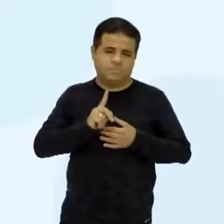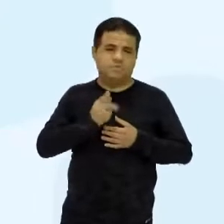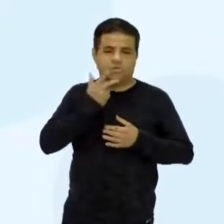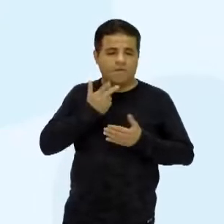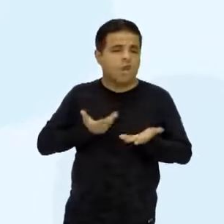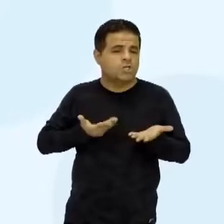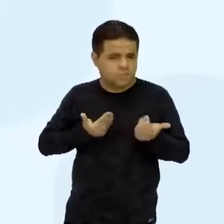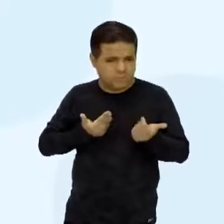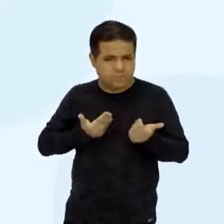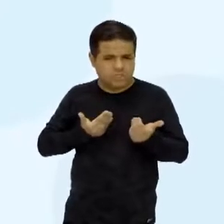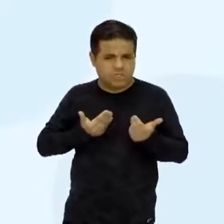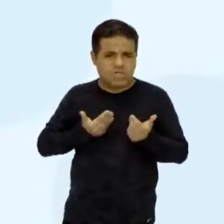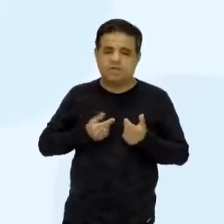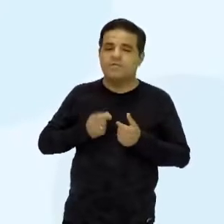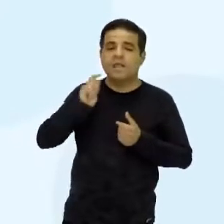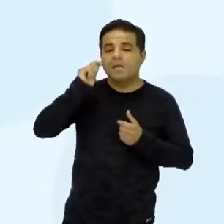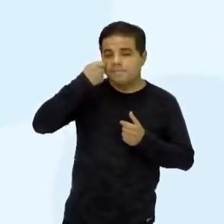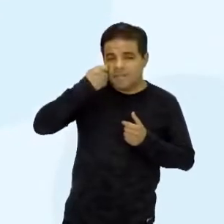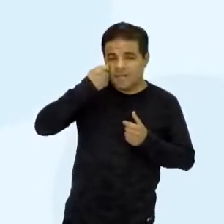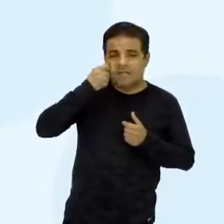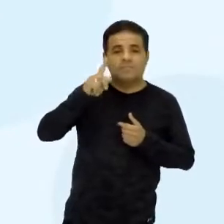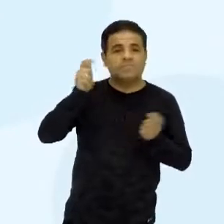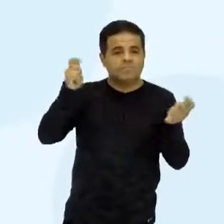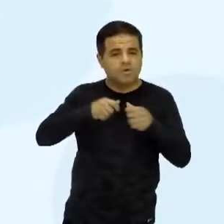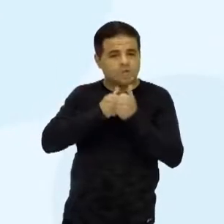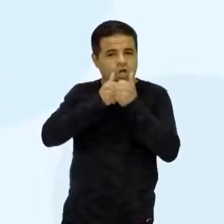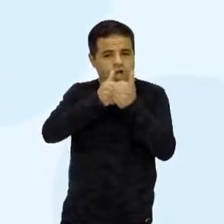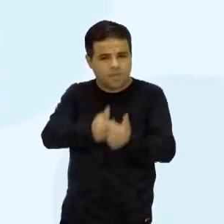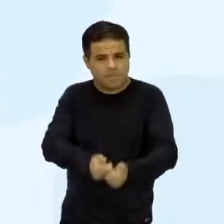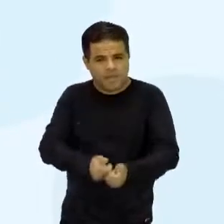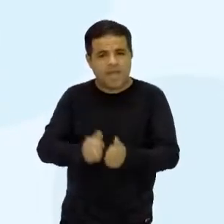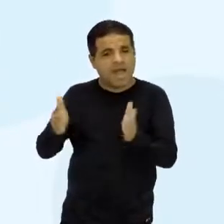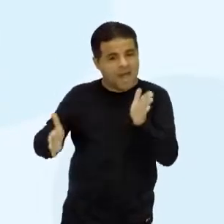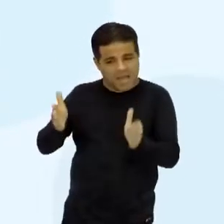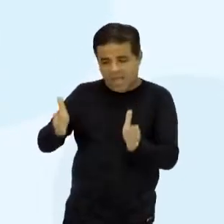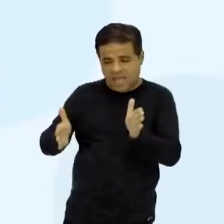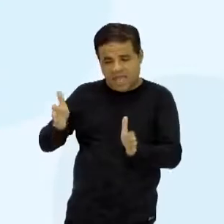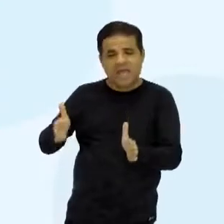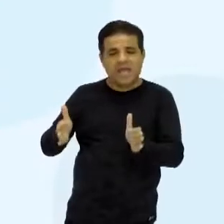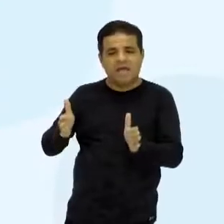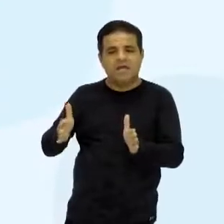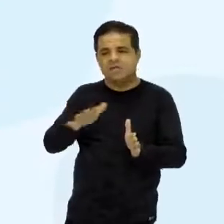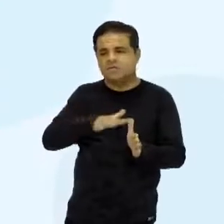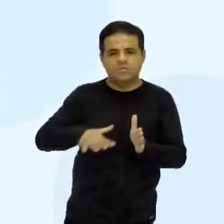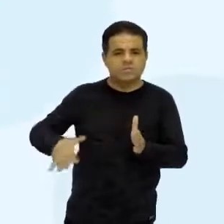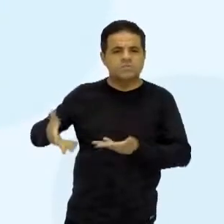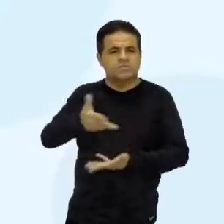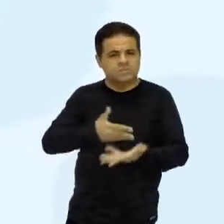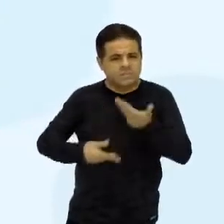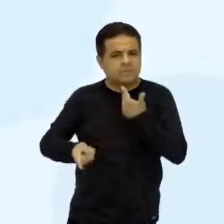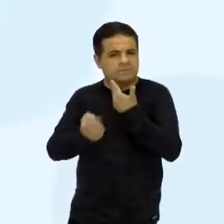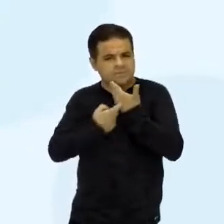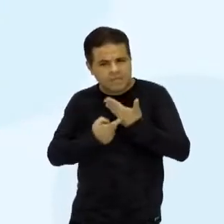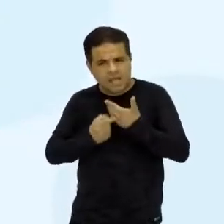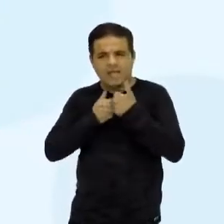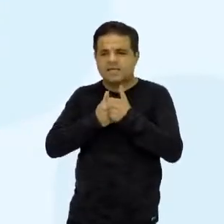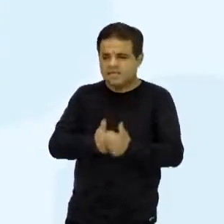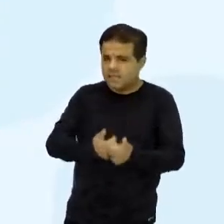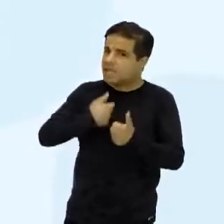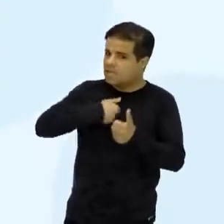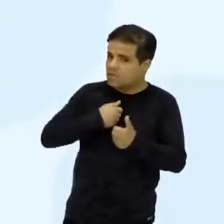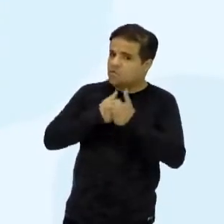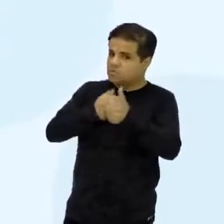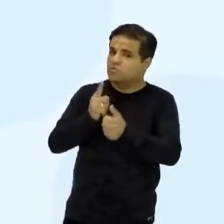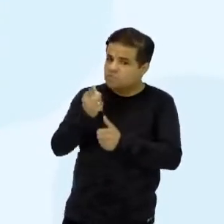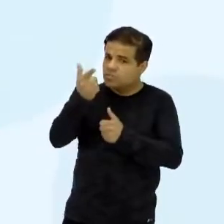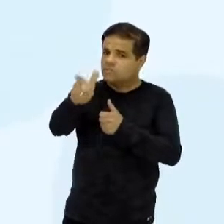falo jovens lá, ó, que está em preto, vocês podem acompanhar, ó. A era do troco likes, me segue que eu te sigo de volta.